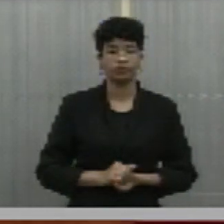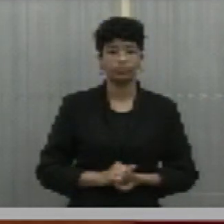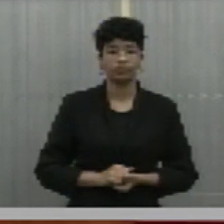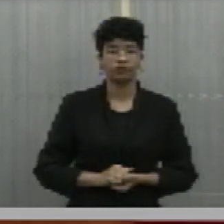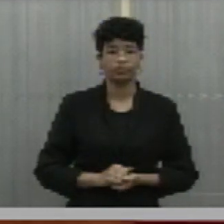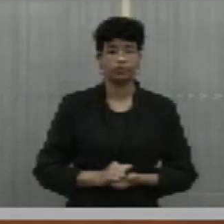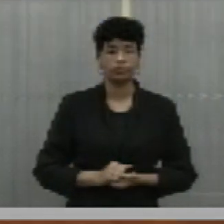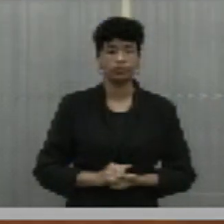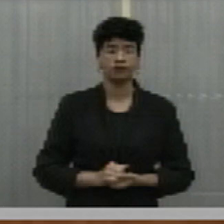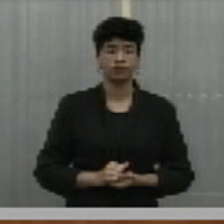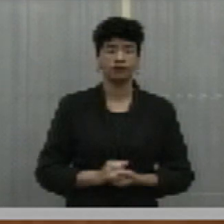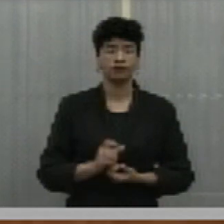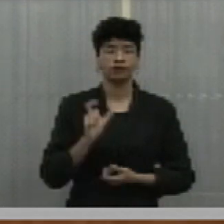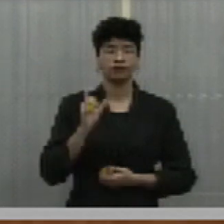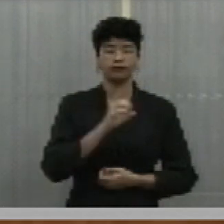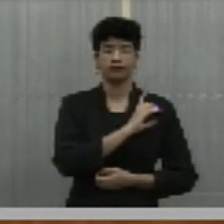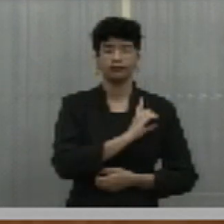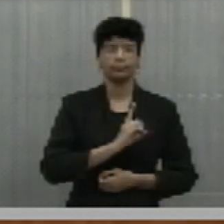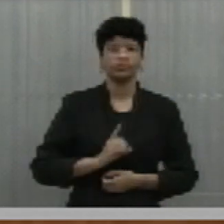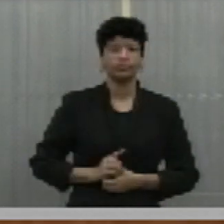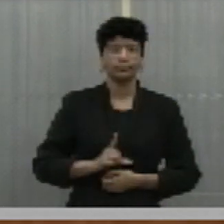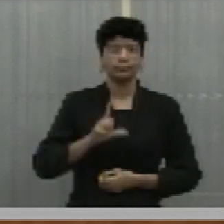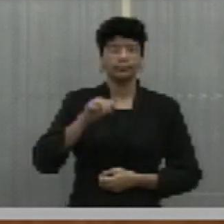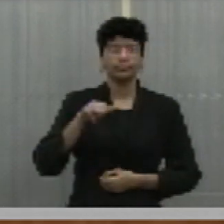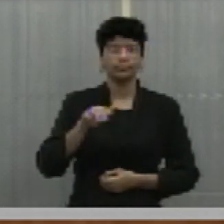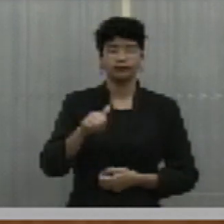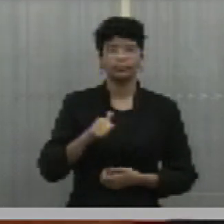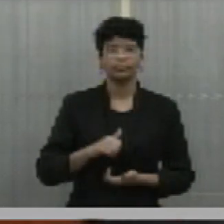Com a palavra, o deputado Francisco Lima.